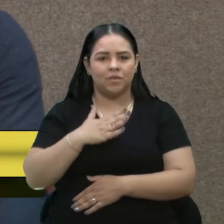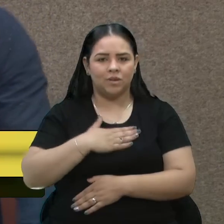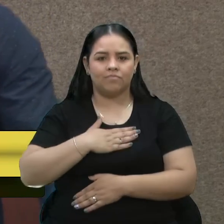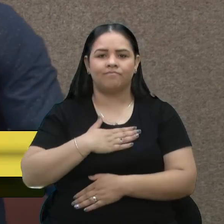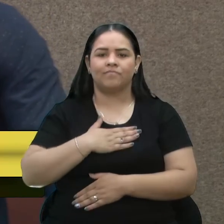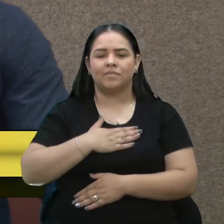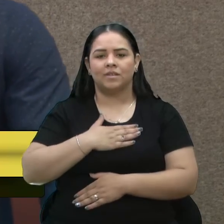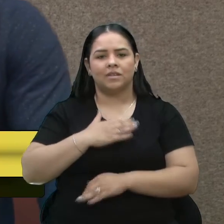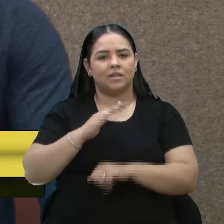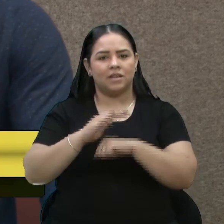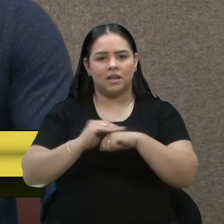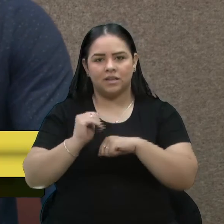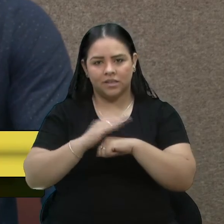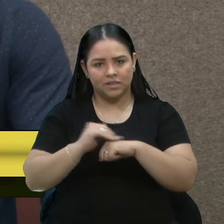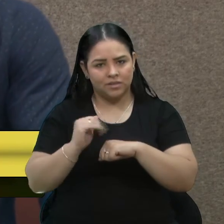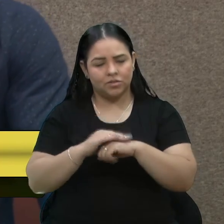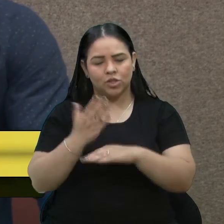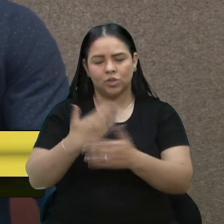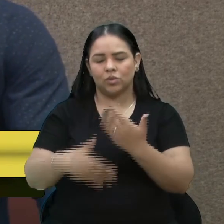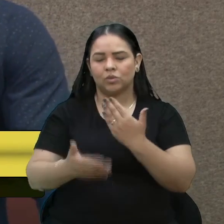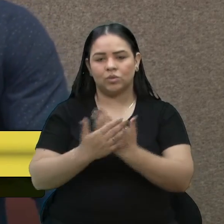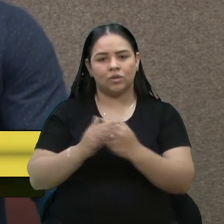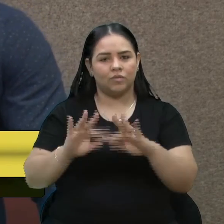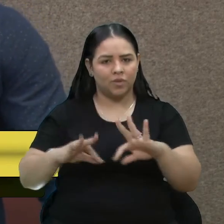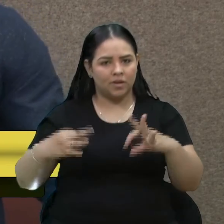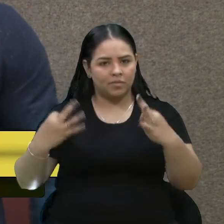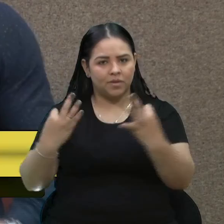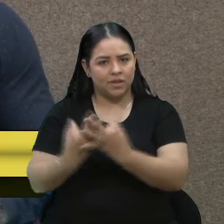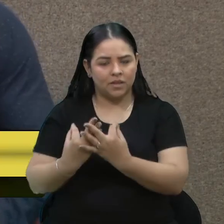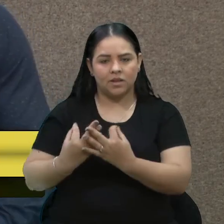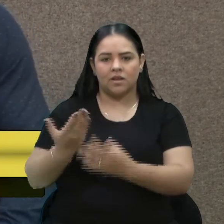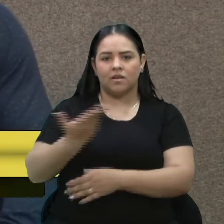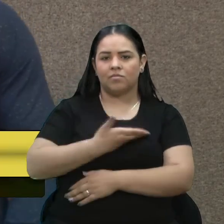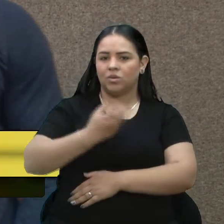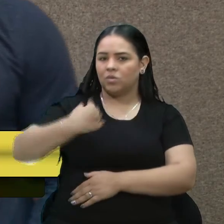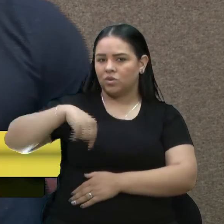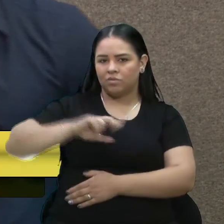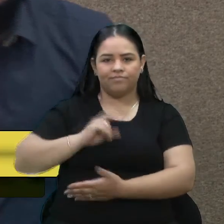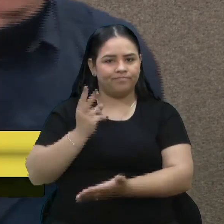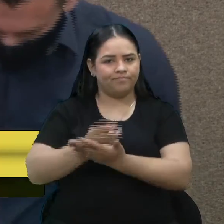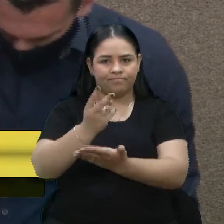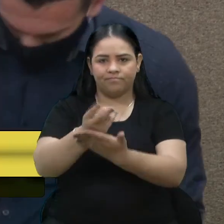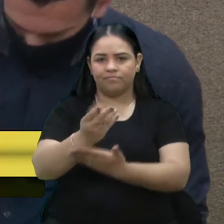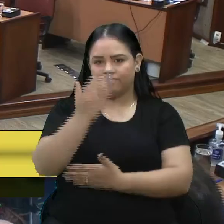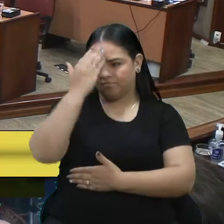sentimentos, a família, todos os amigos, e vamos em frente. Obrigado, senhor presidente.